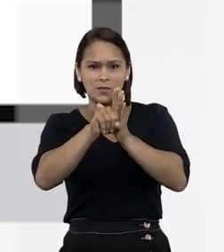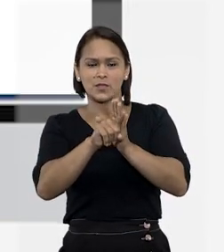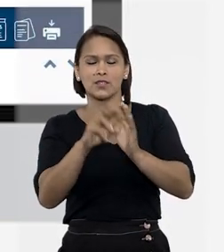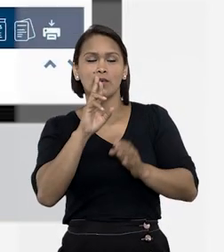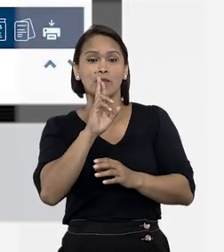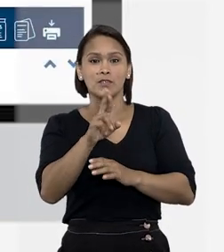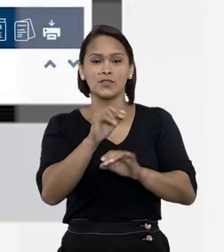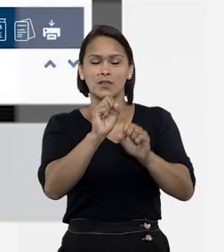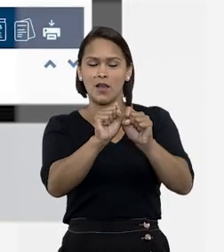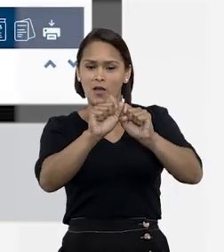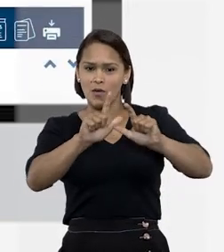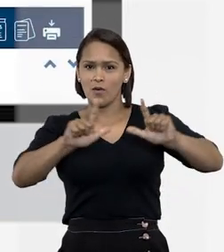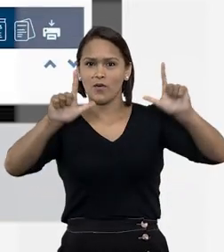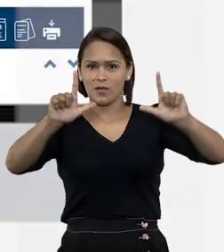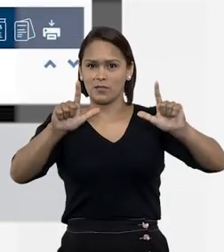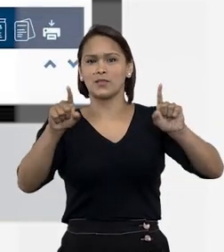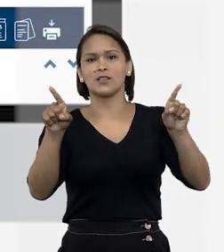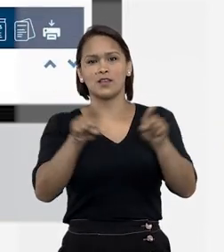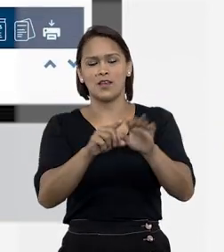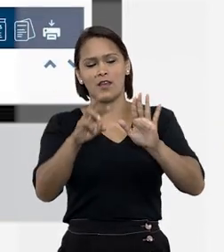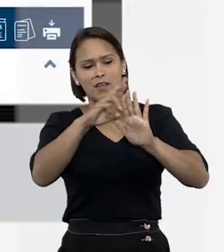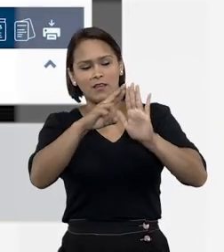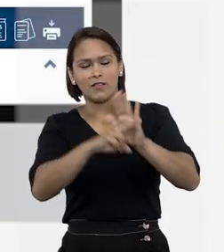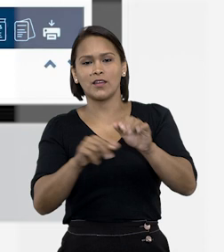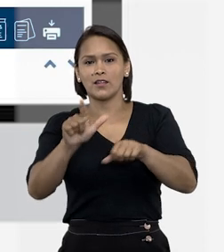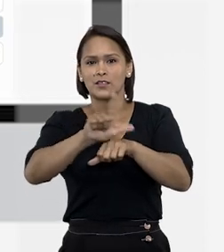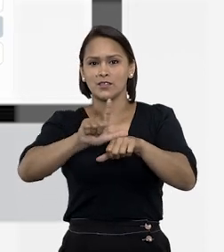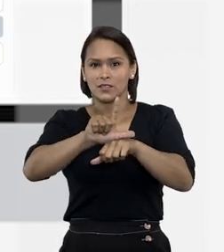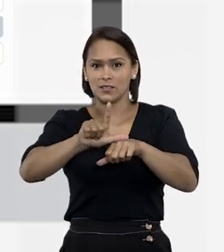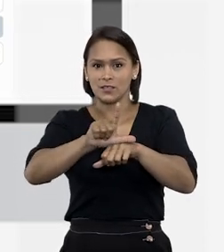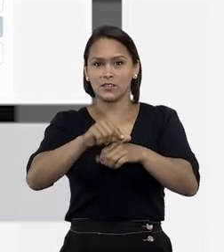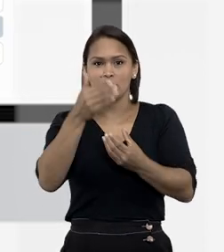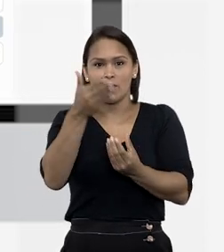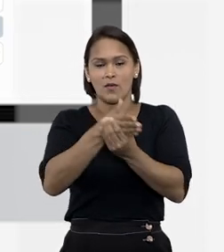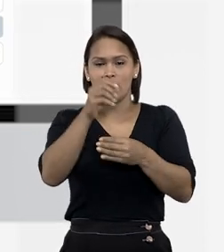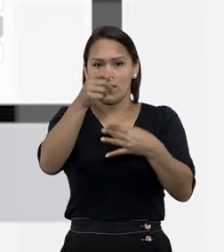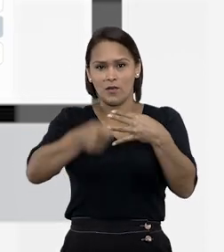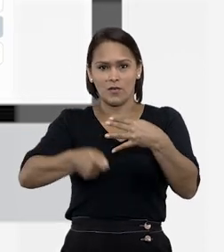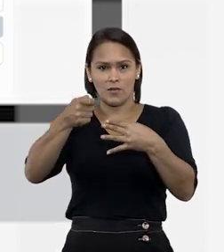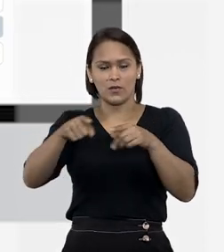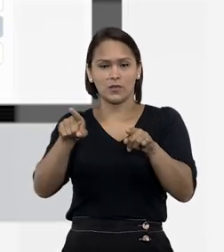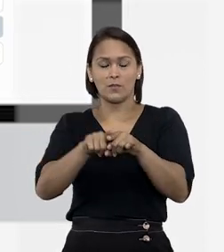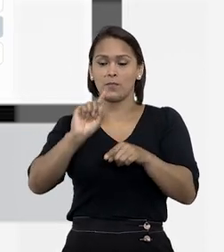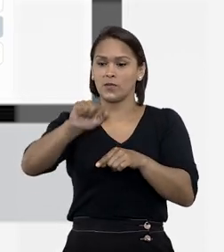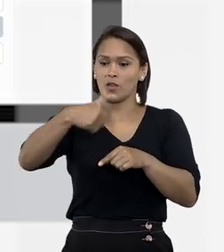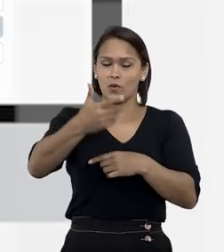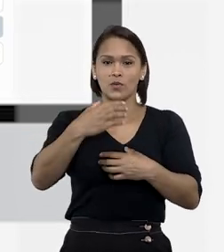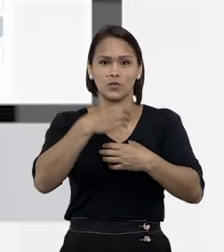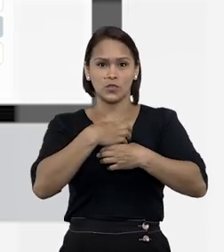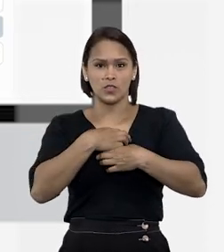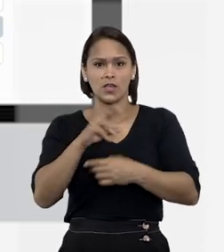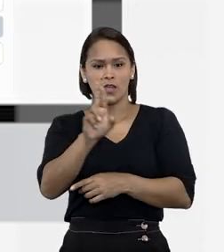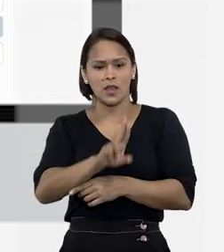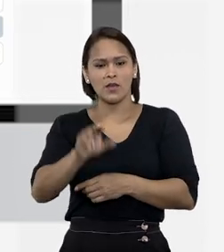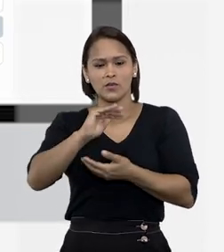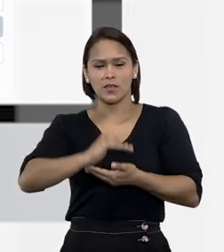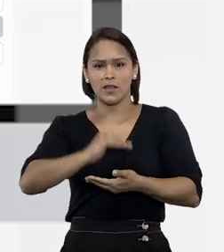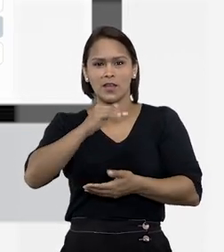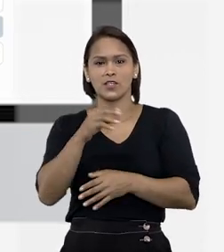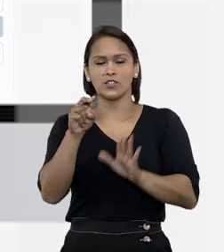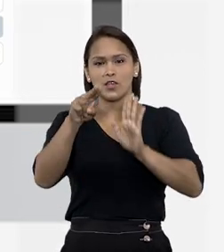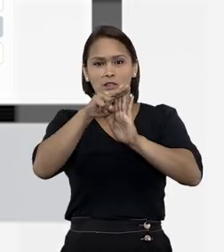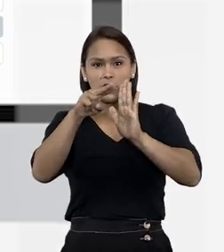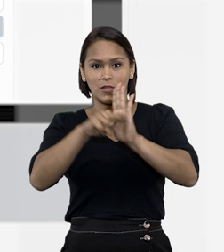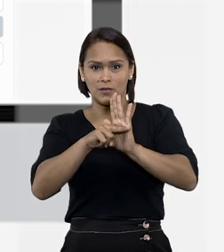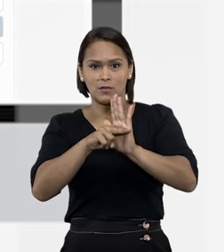resultado aparecerá no campo Referência Legislativa do Espelho do Acordo. A segunda forma é utilizando a caixa Norma.